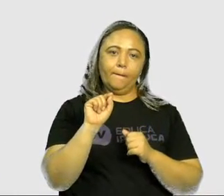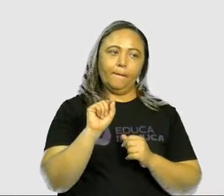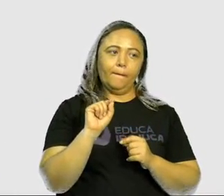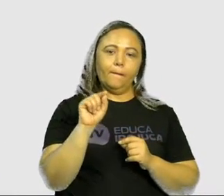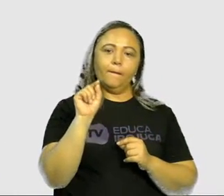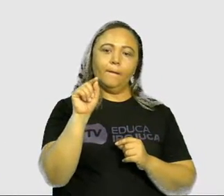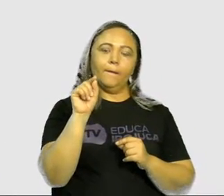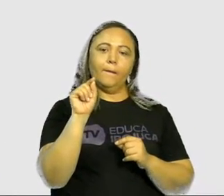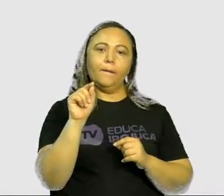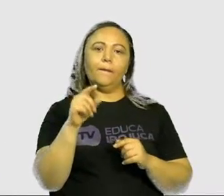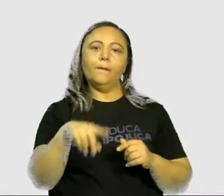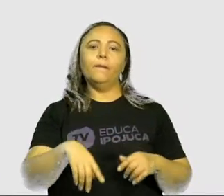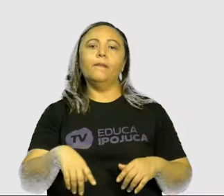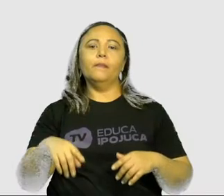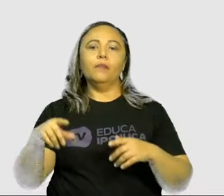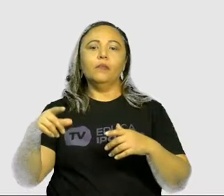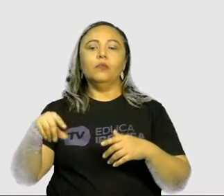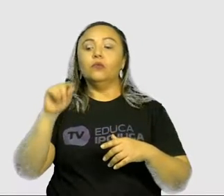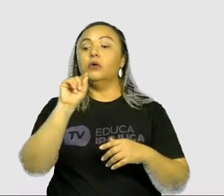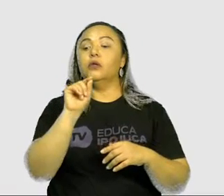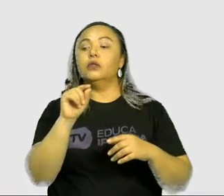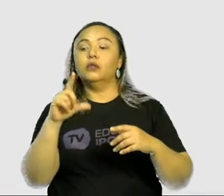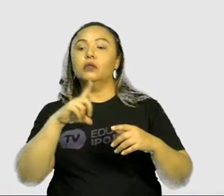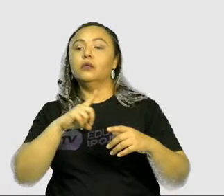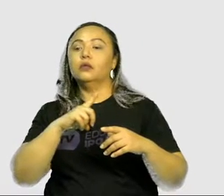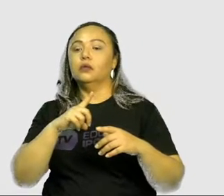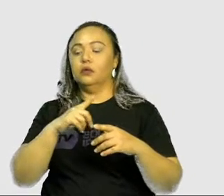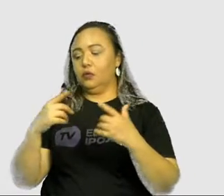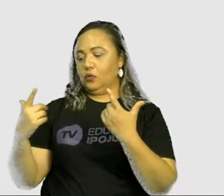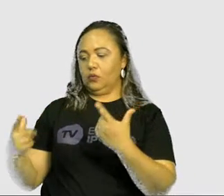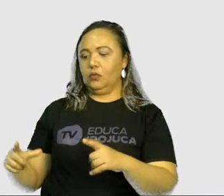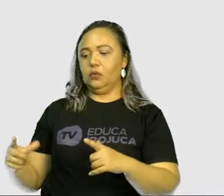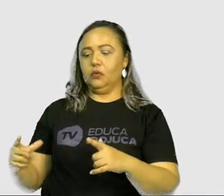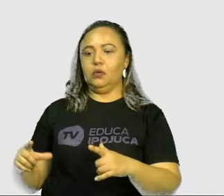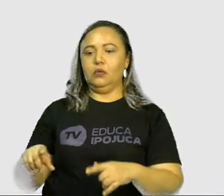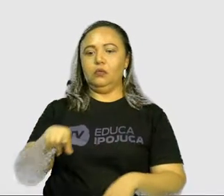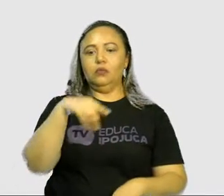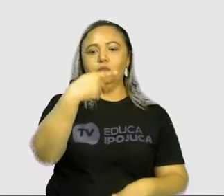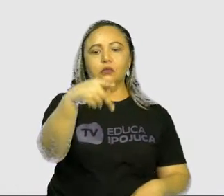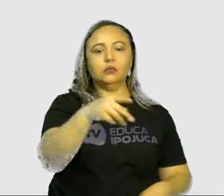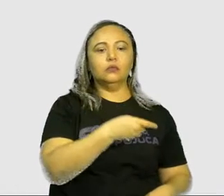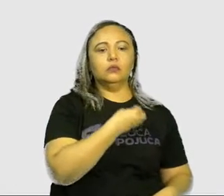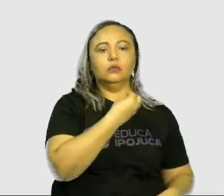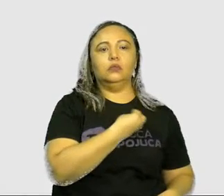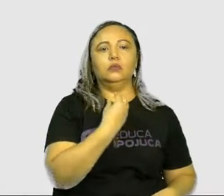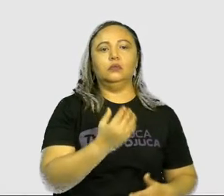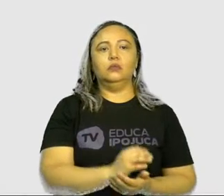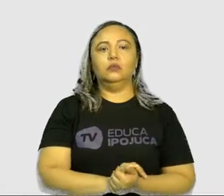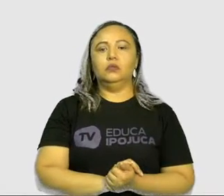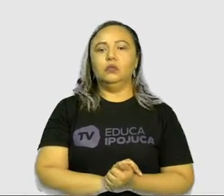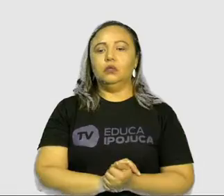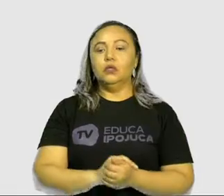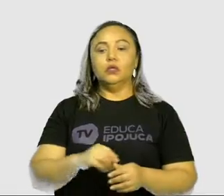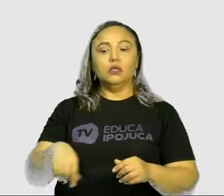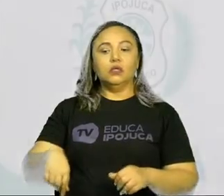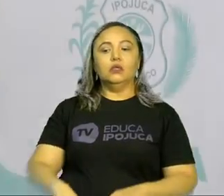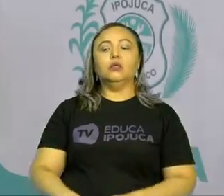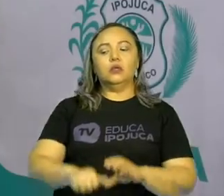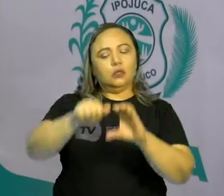O que tem no lugar que você mora que demonstra aspectos culturais da sua família?